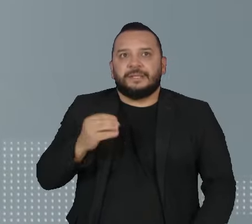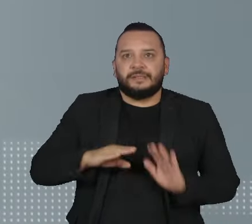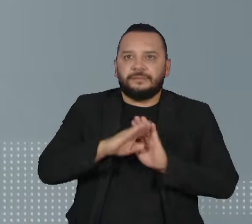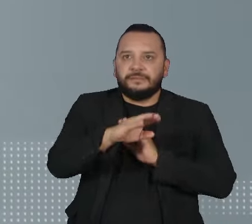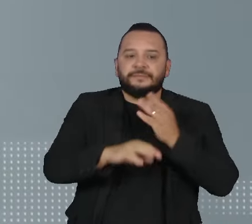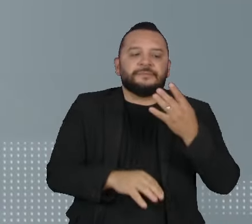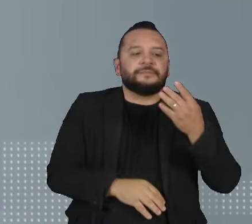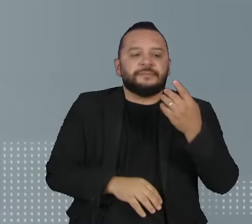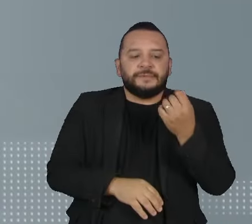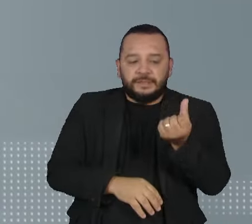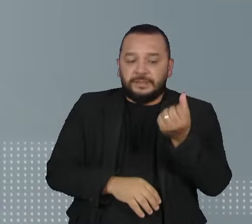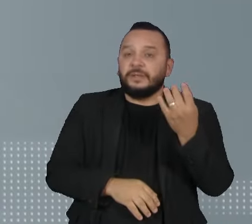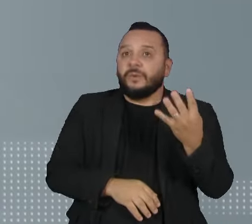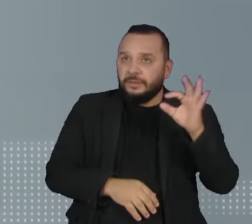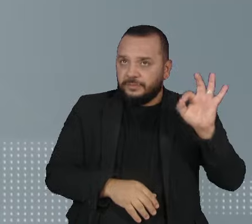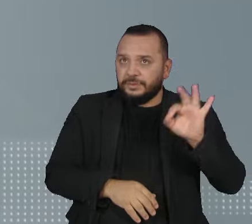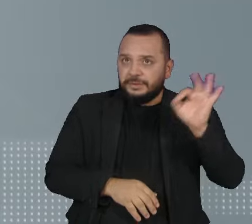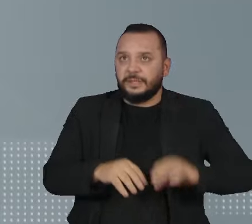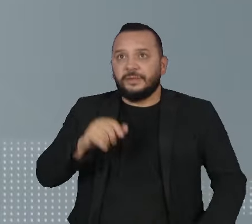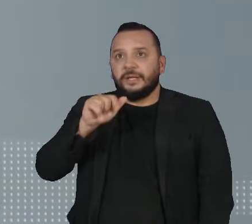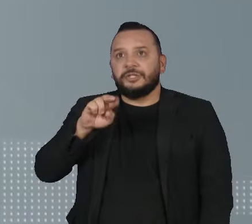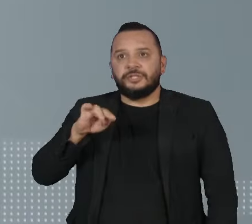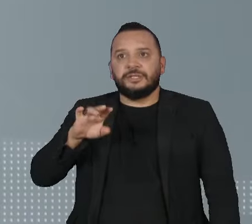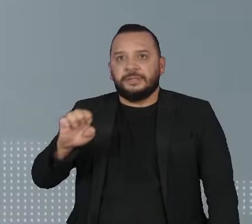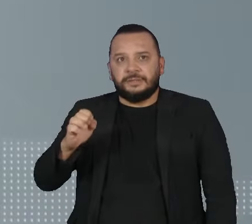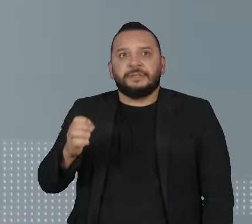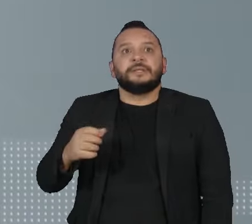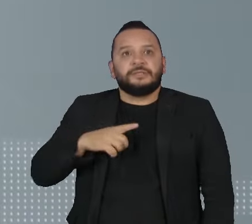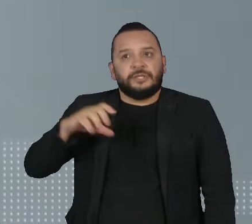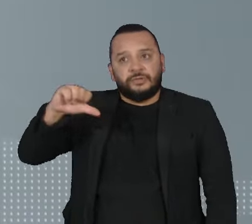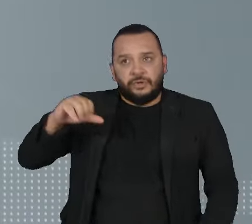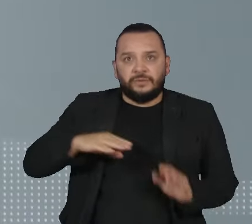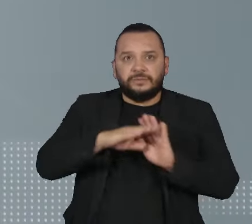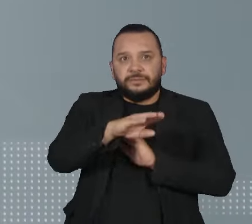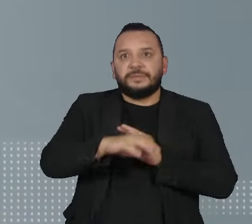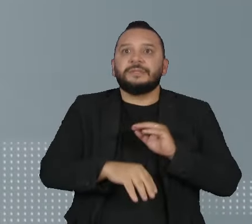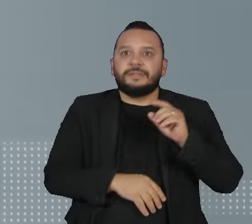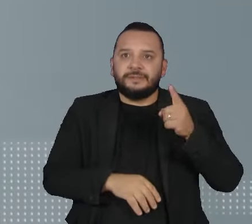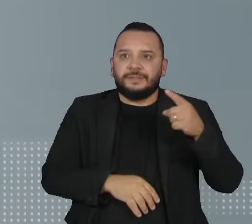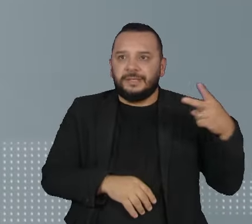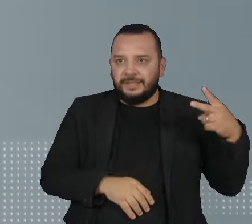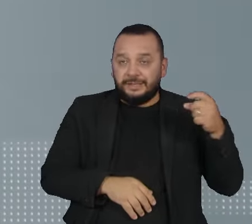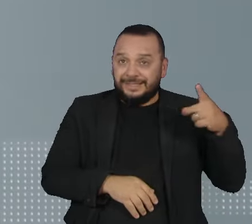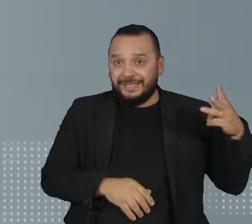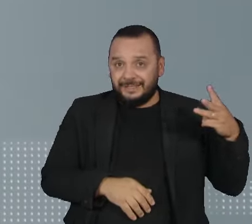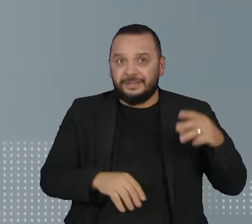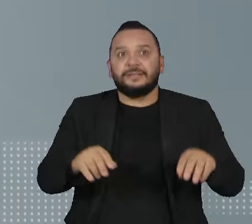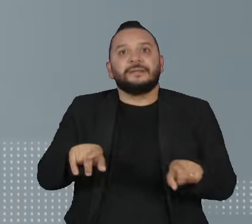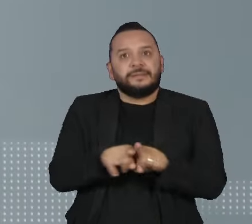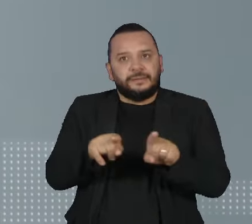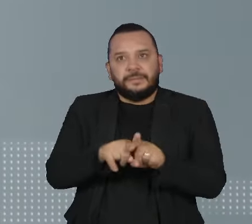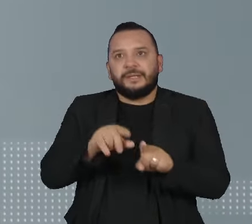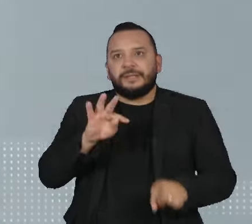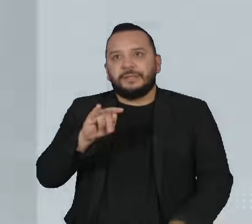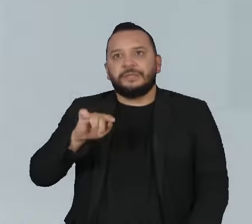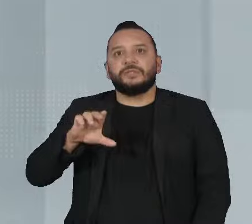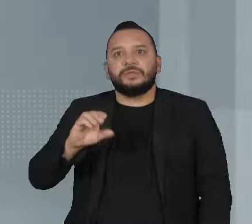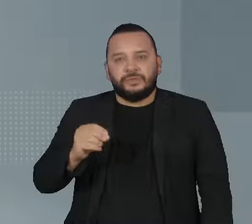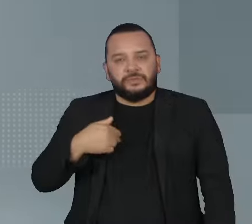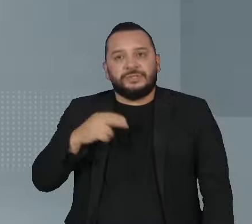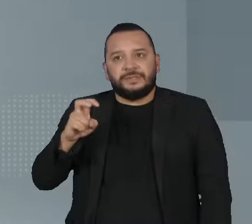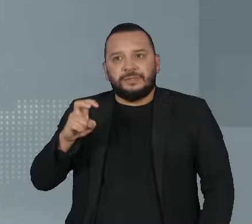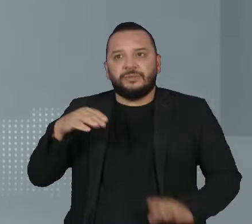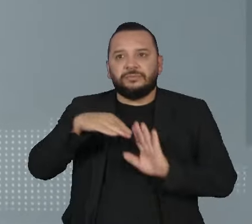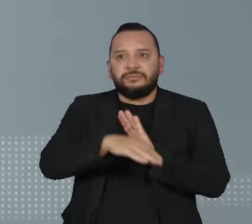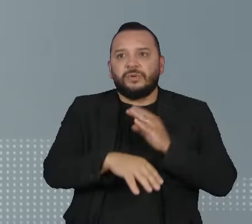Alexandre Ramagem, do PL, foi de 9% para 13%. Tarcísio Mota, do PSOL, de 5% para 4%. Na